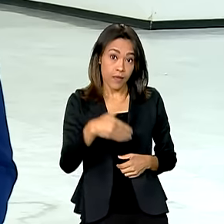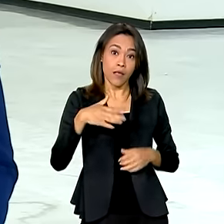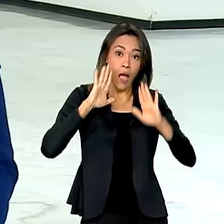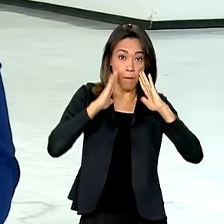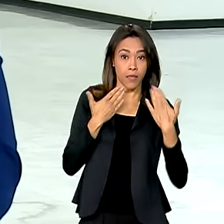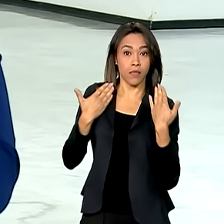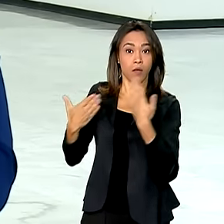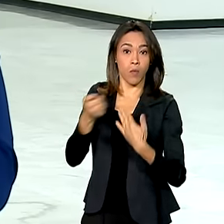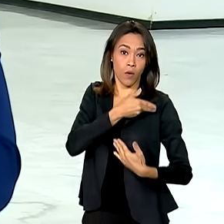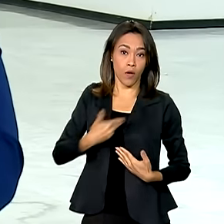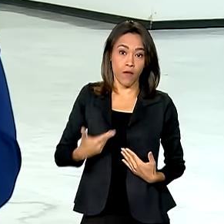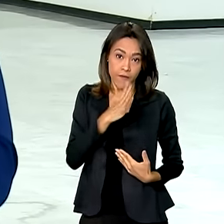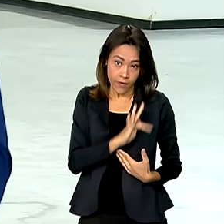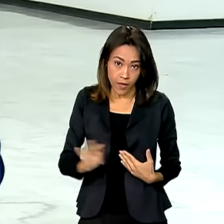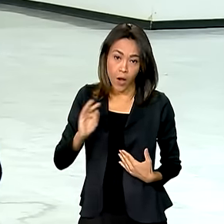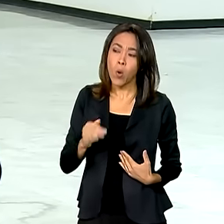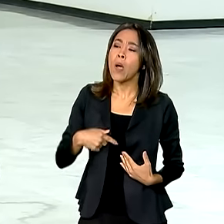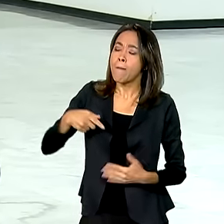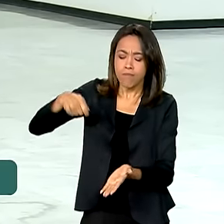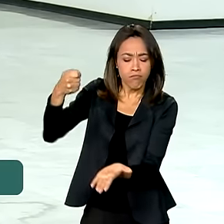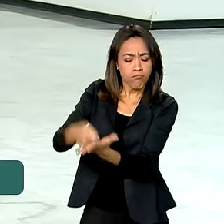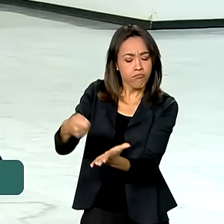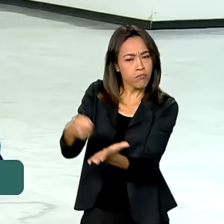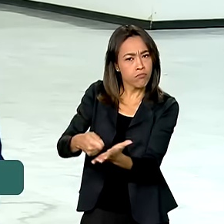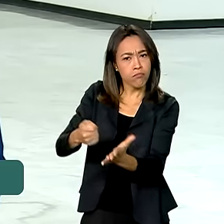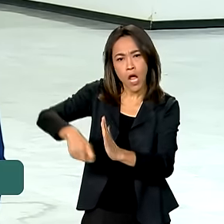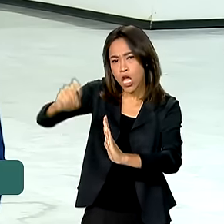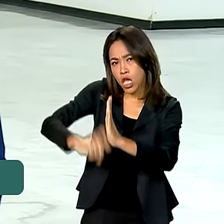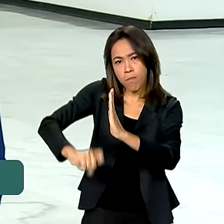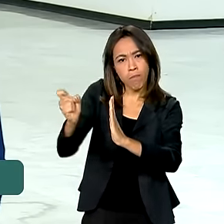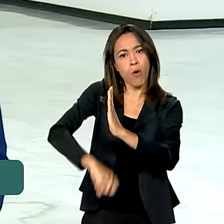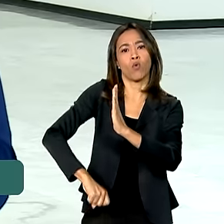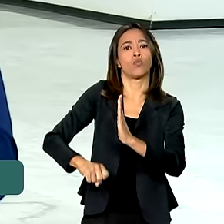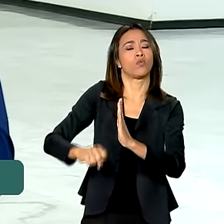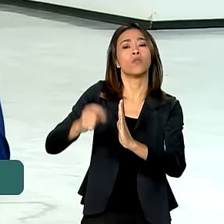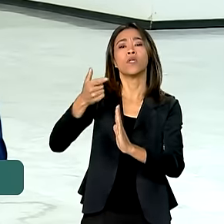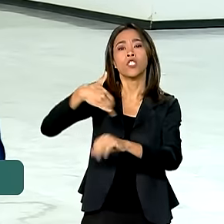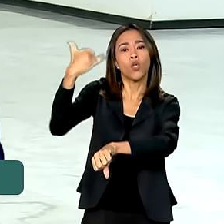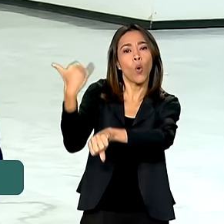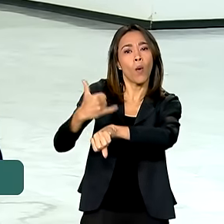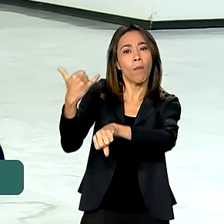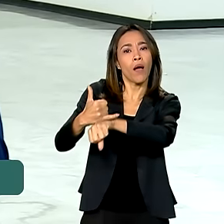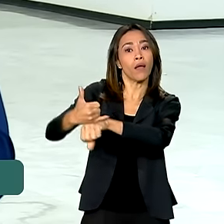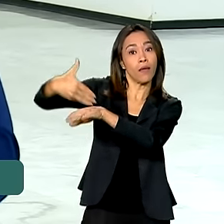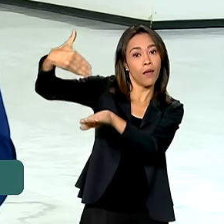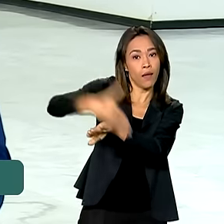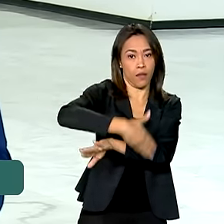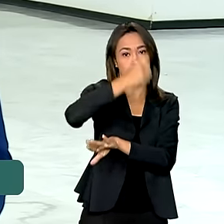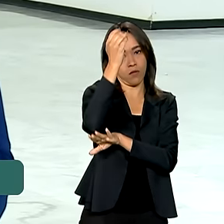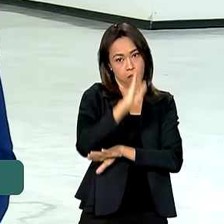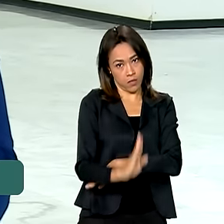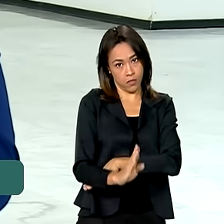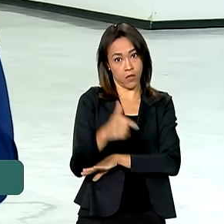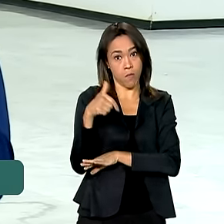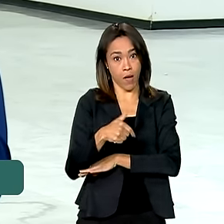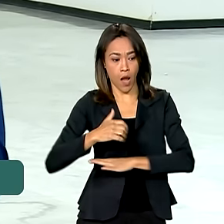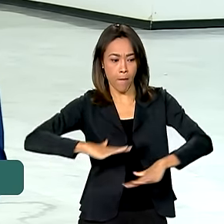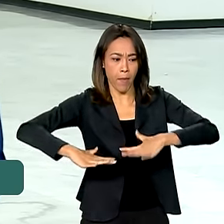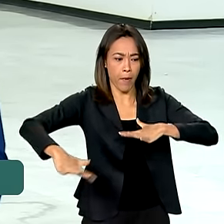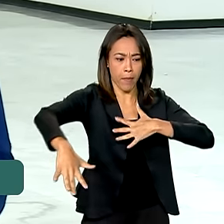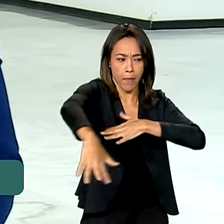governo federal pedido para taxar a importação do aço estrangeiro. Com a expectativa de aquecimento dos setores